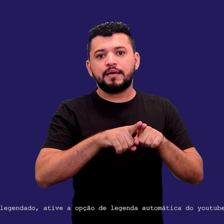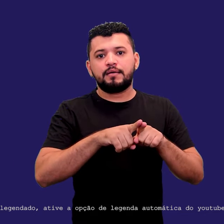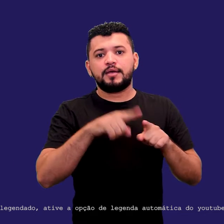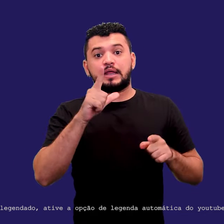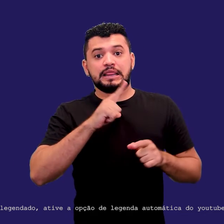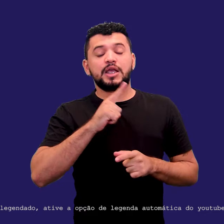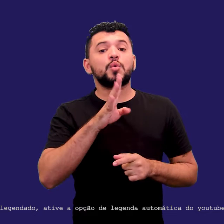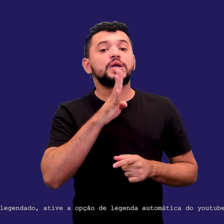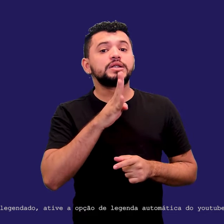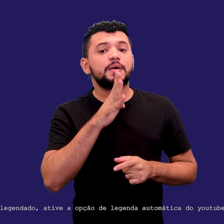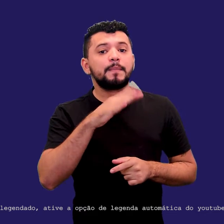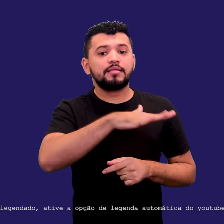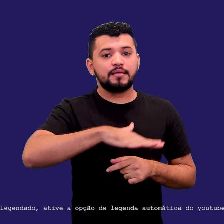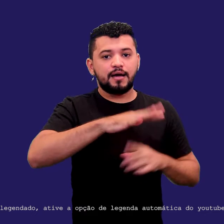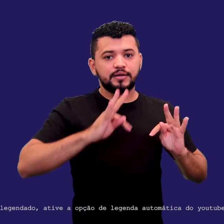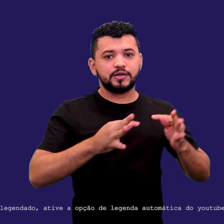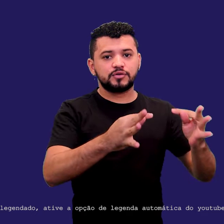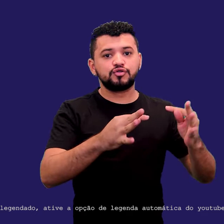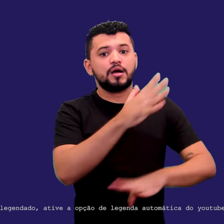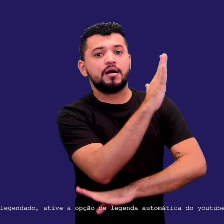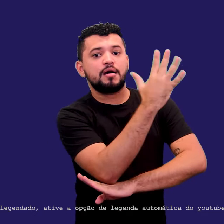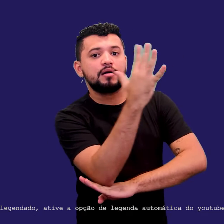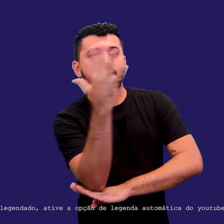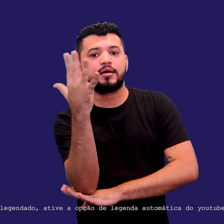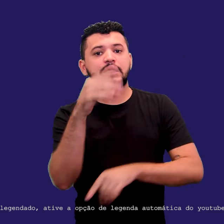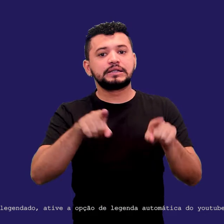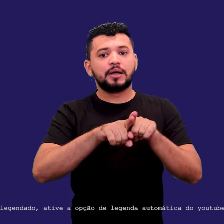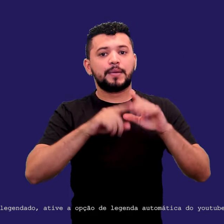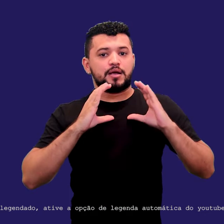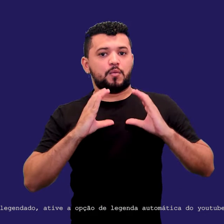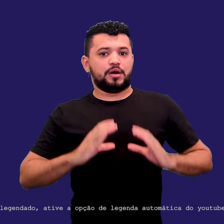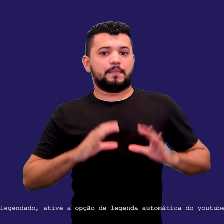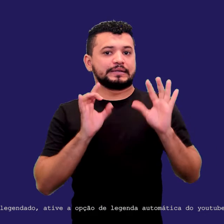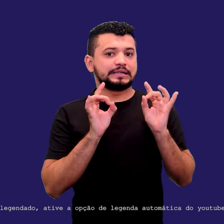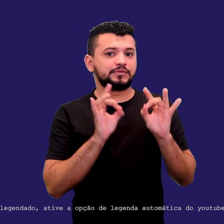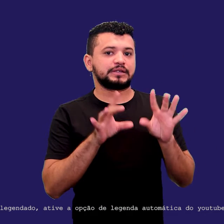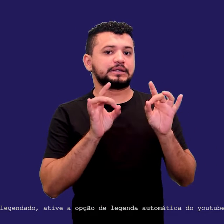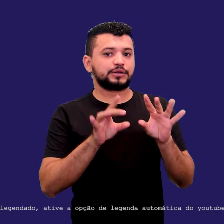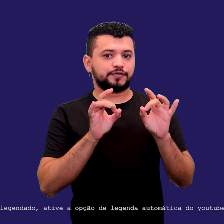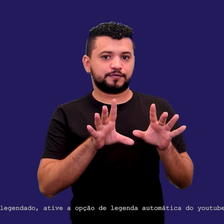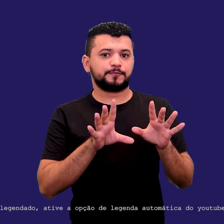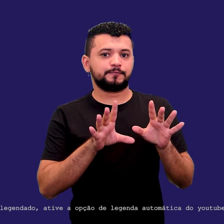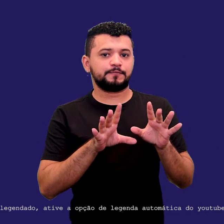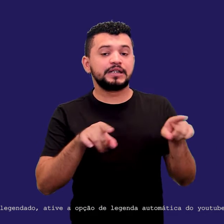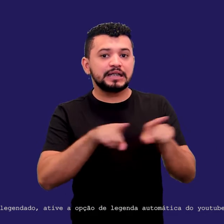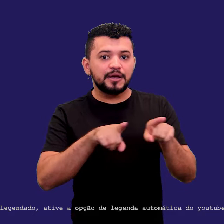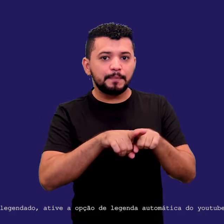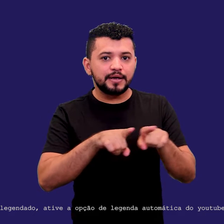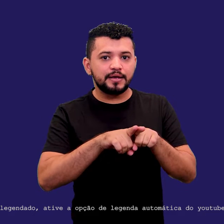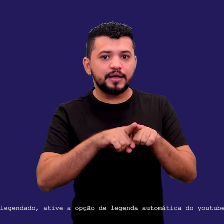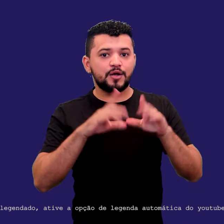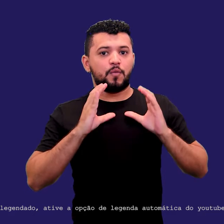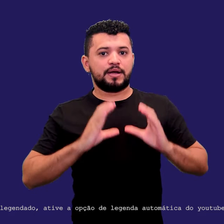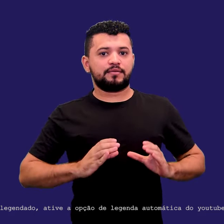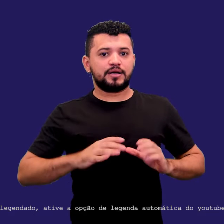tecnológicas, com as questões ambientais, com as questões de competências específicas, né? E até competências